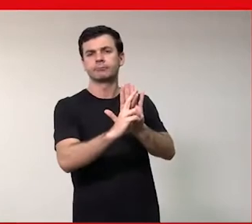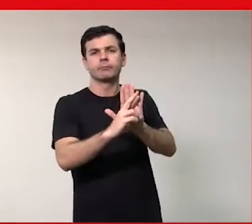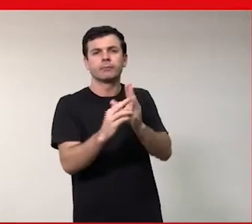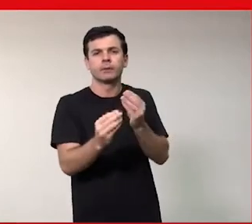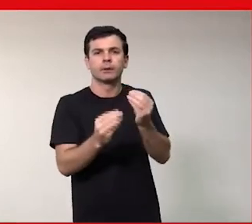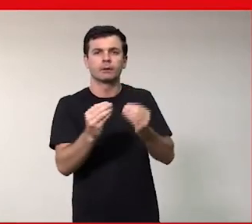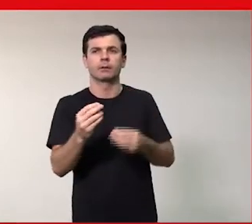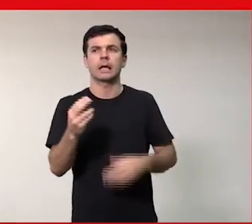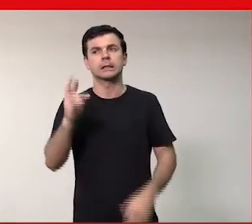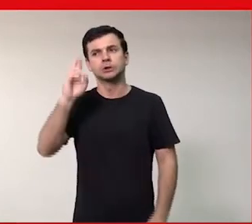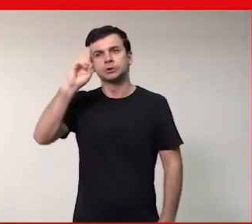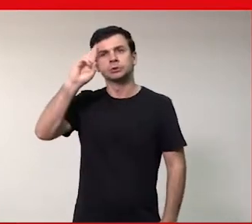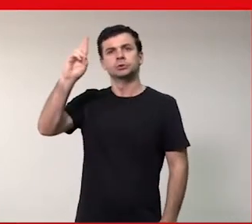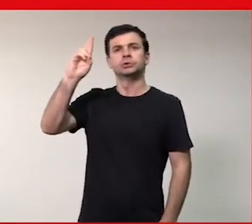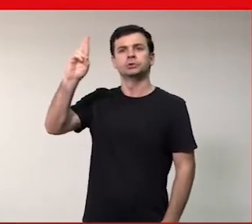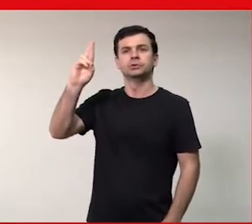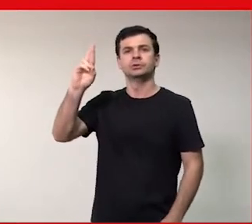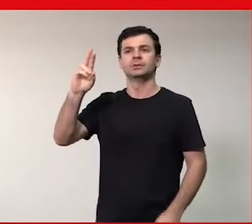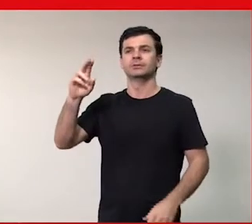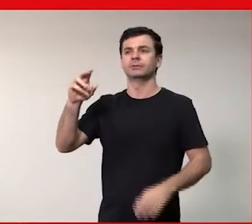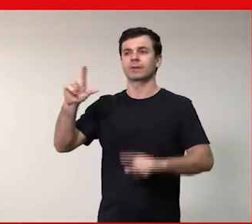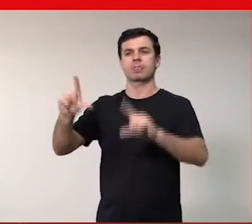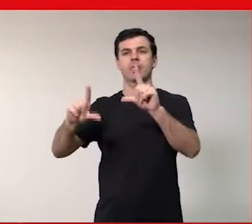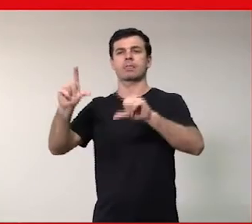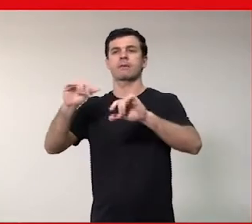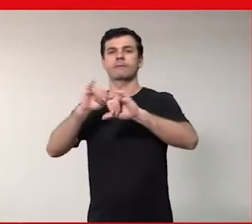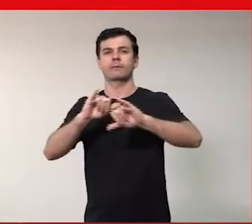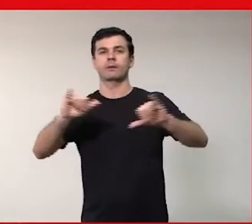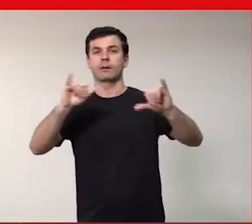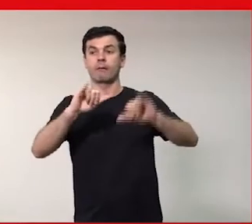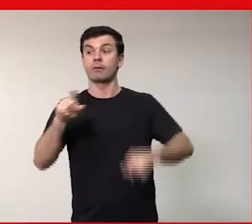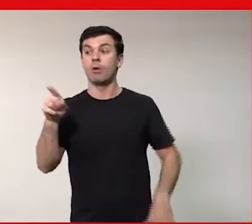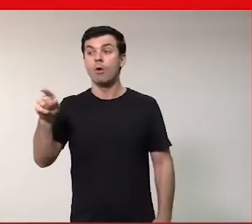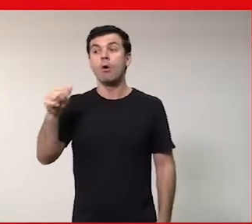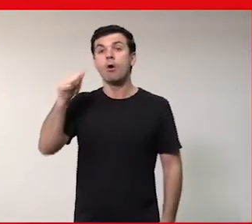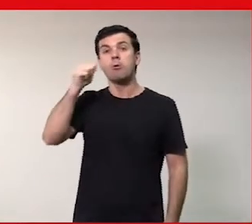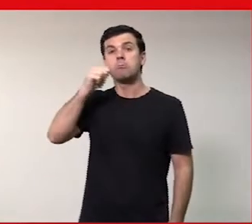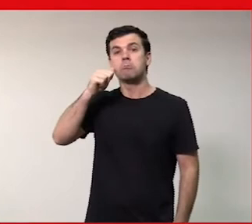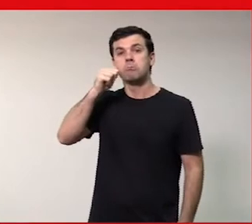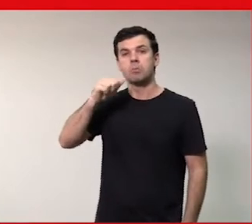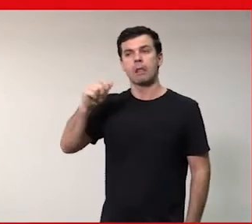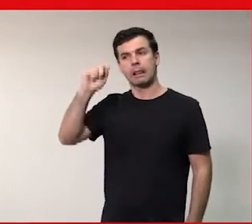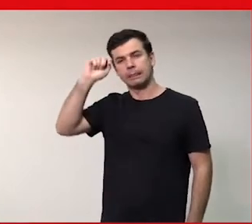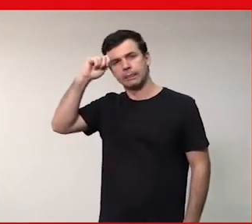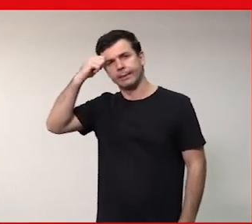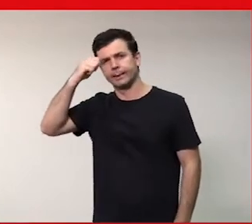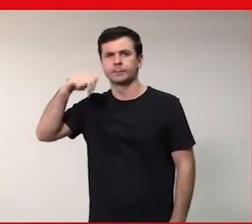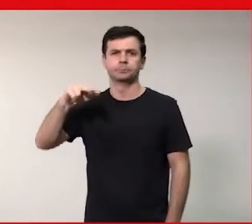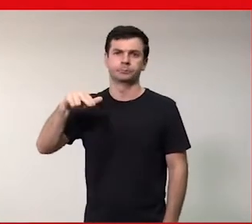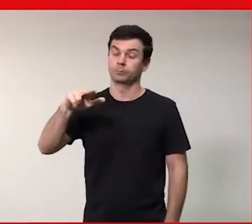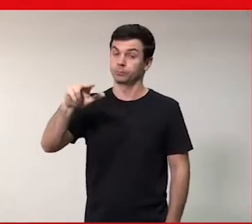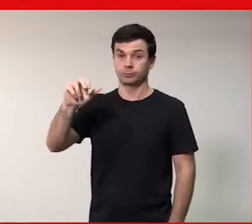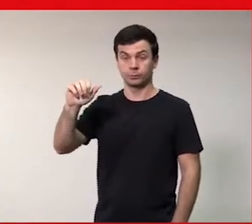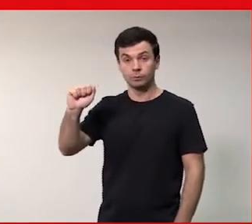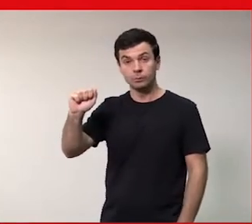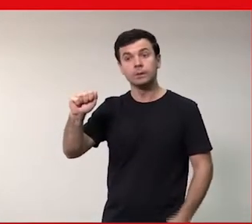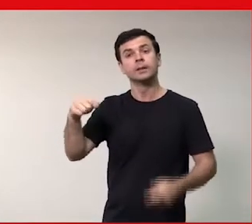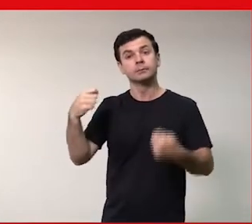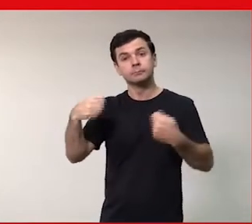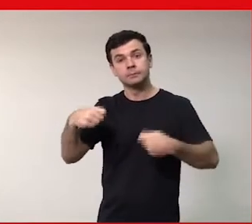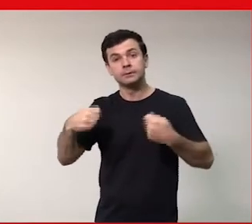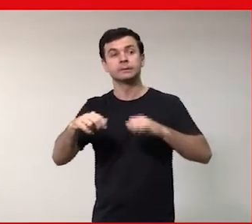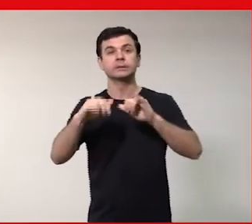CEOs ou mostrando na mídia as pessoas falando que são mulheres mulheres negras nem pensar então assim isso também